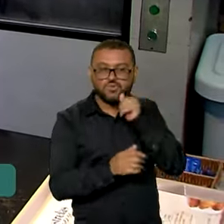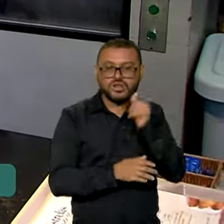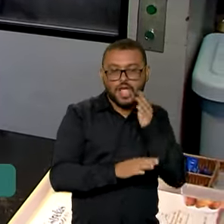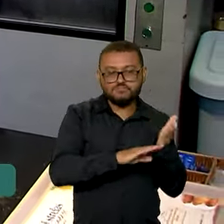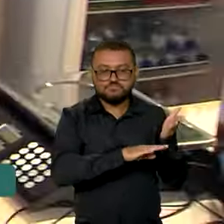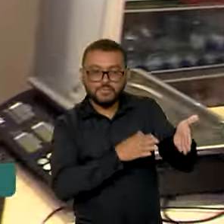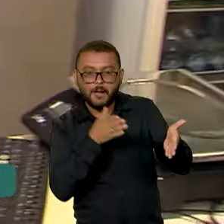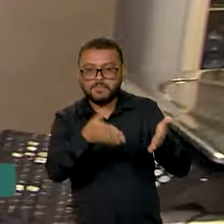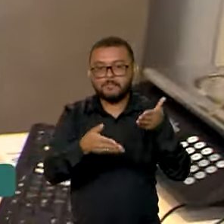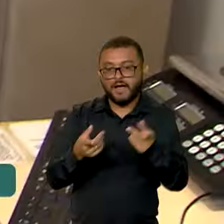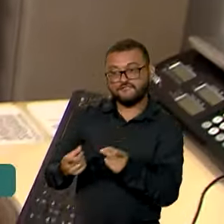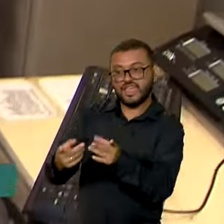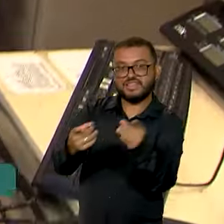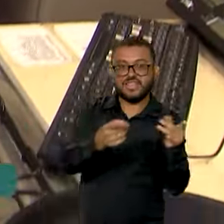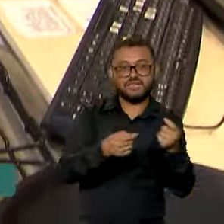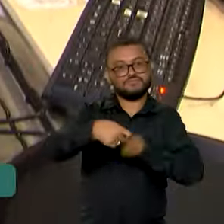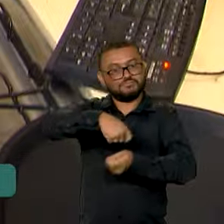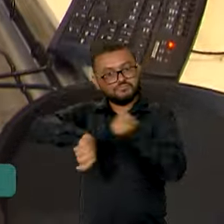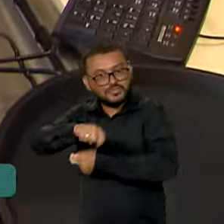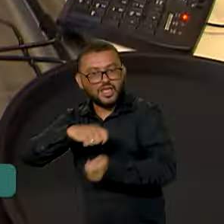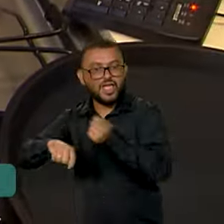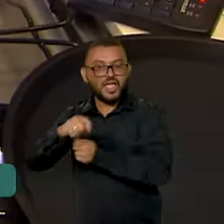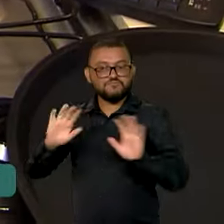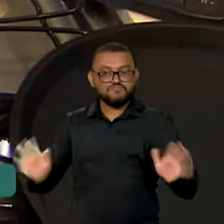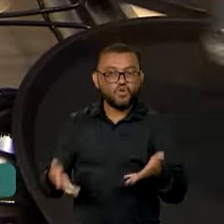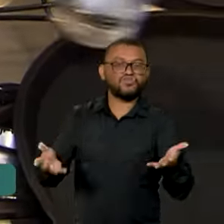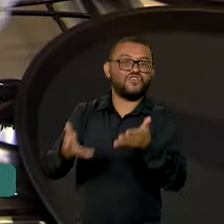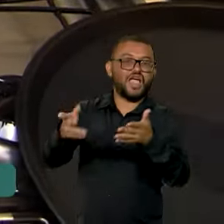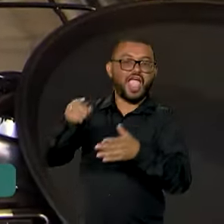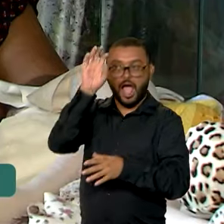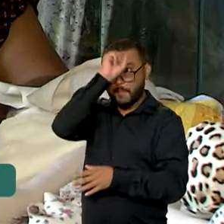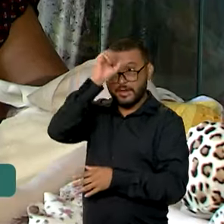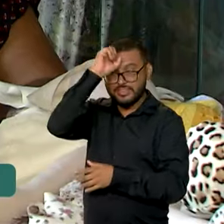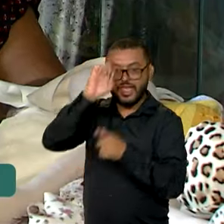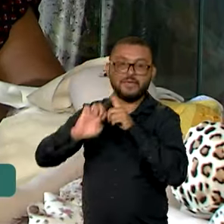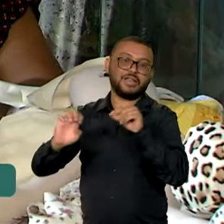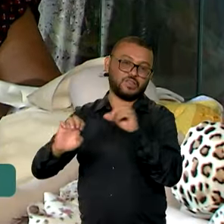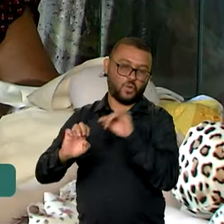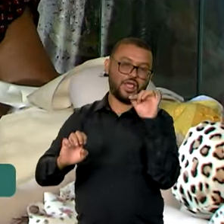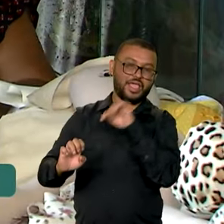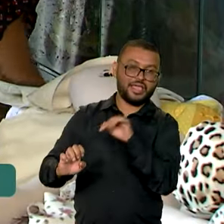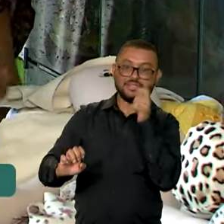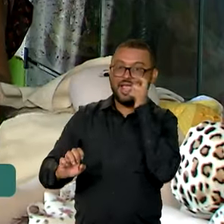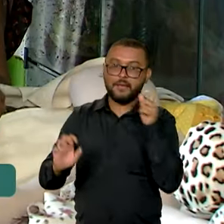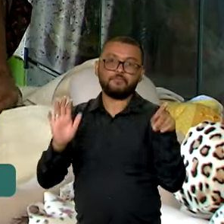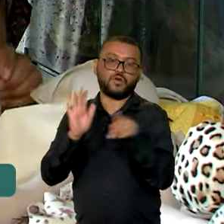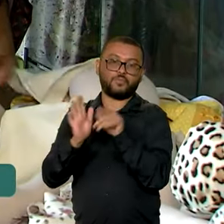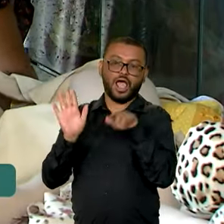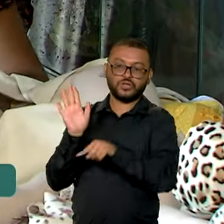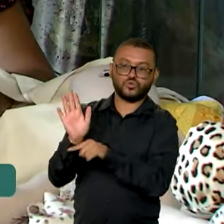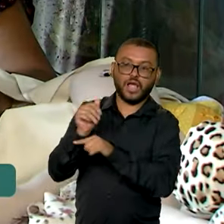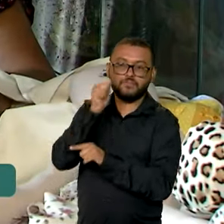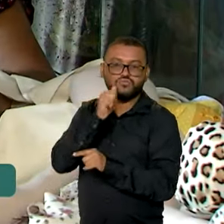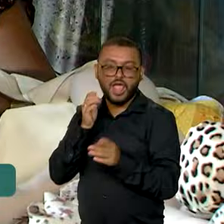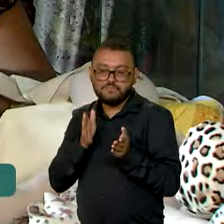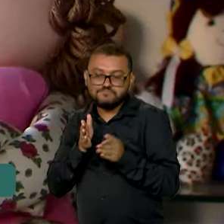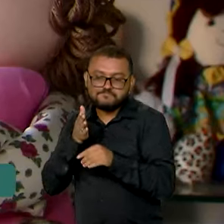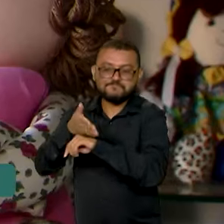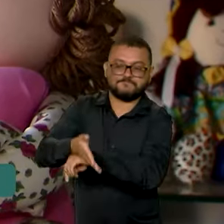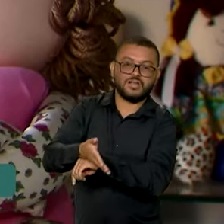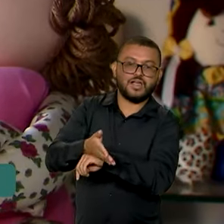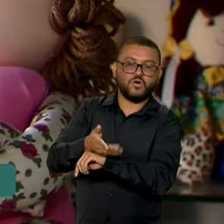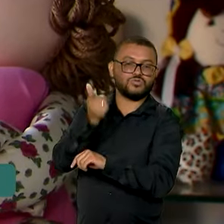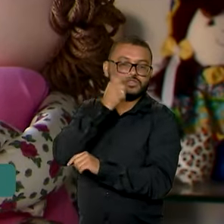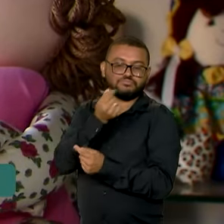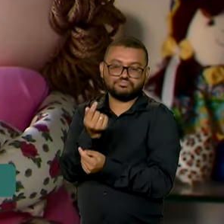novos mercados, estimular a educação empreendedora e principalmente possibilitar o acesso das empreendedoras